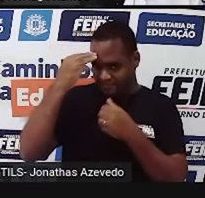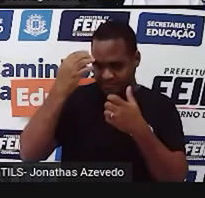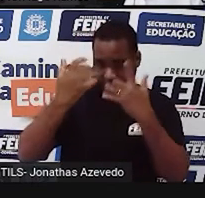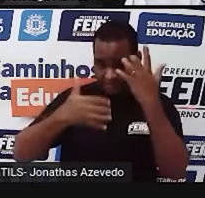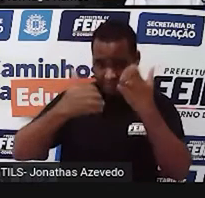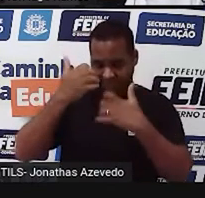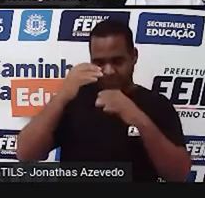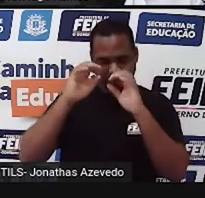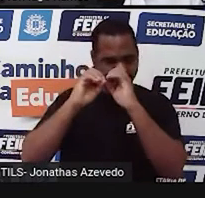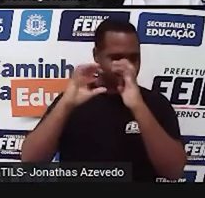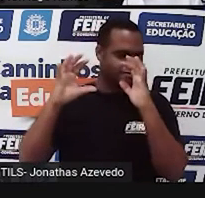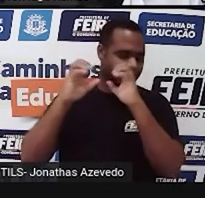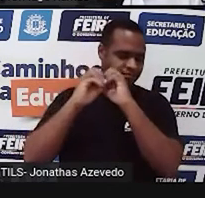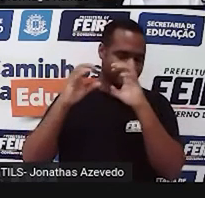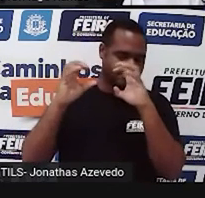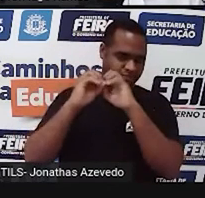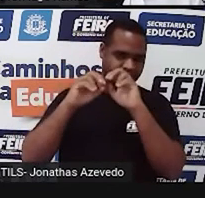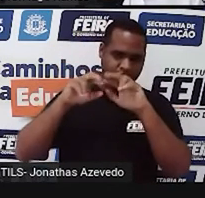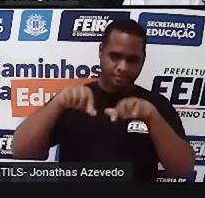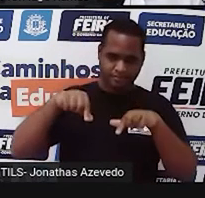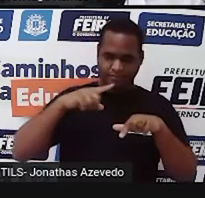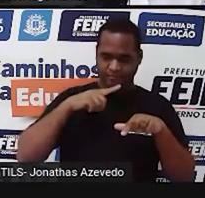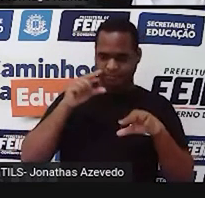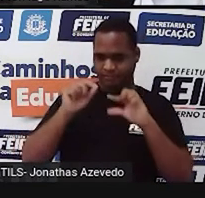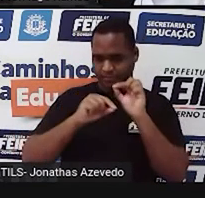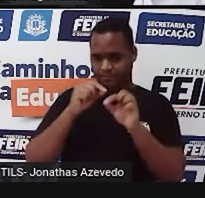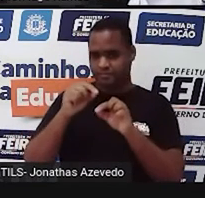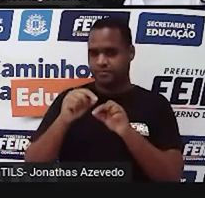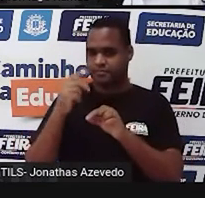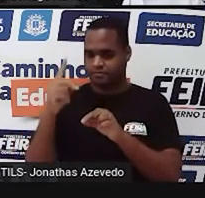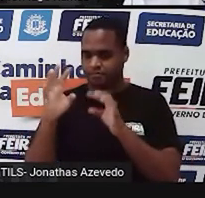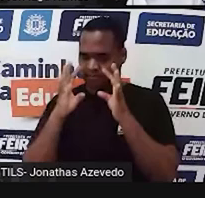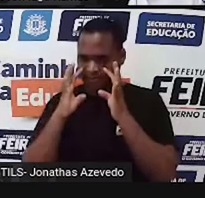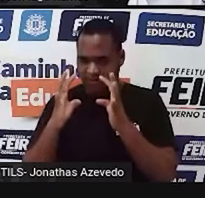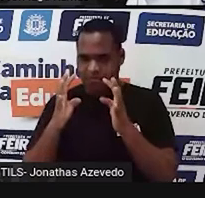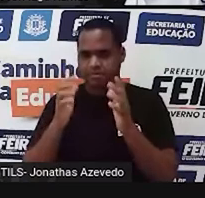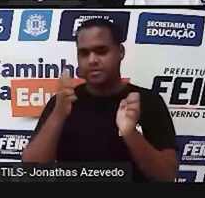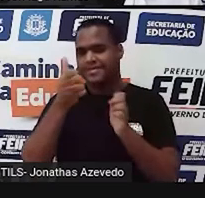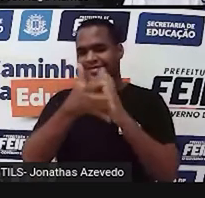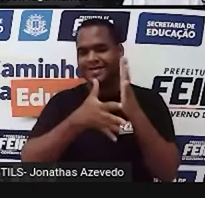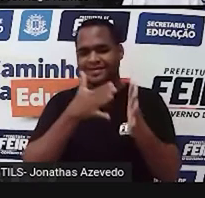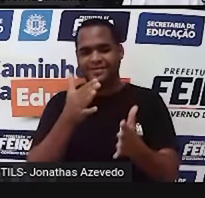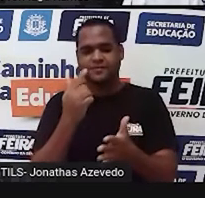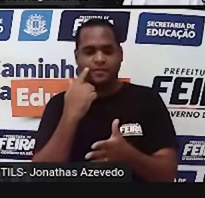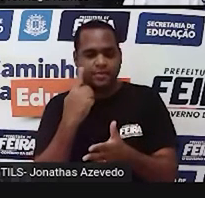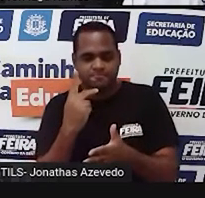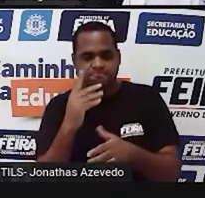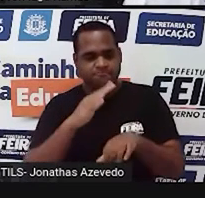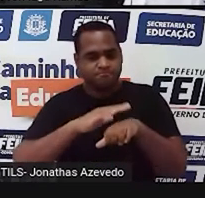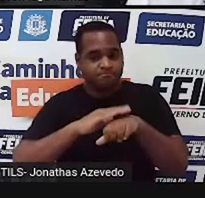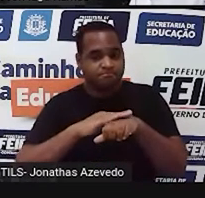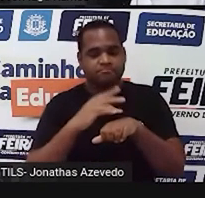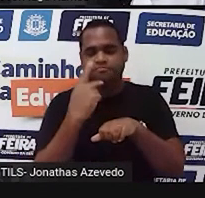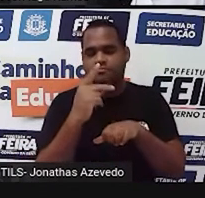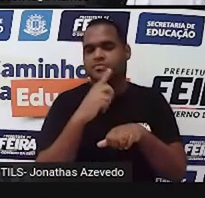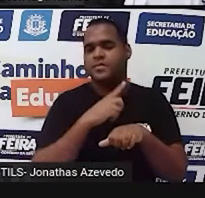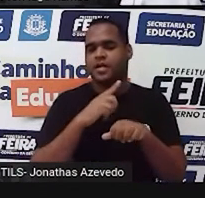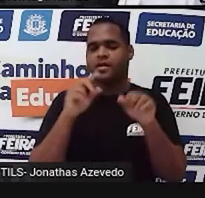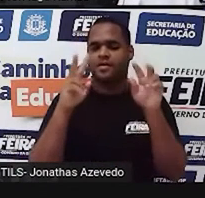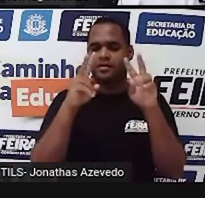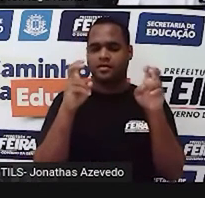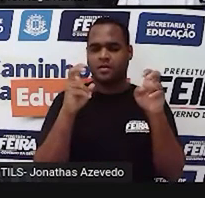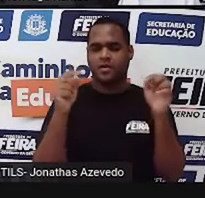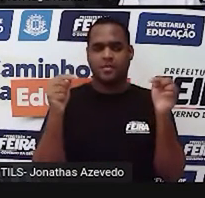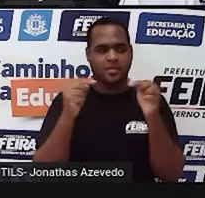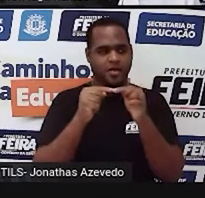né? Coisas que a gente conseguiu ouvir, conseguiu falar, né? Sobre esse tema